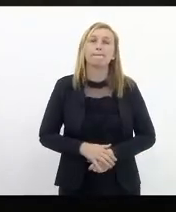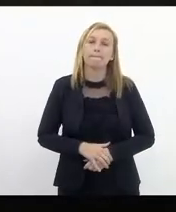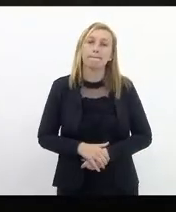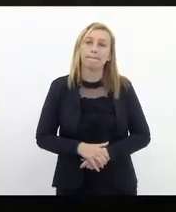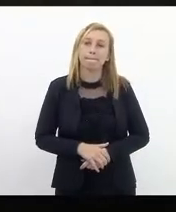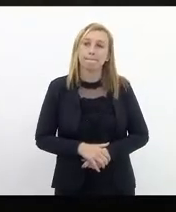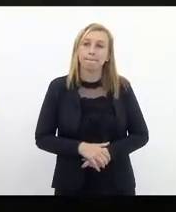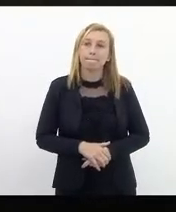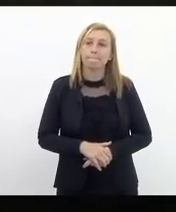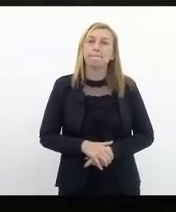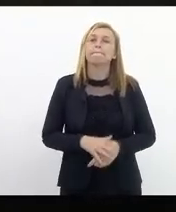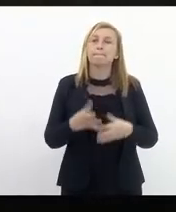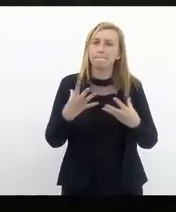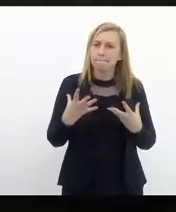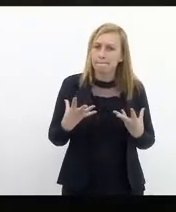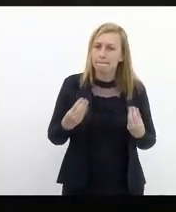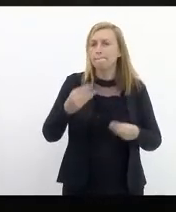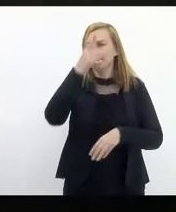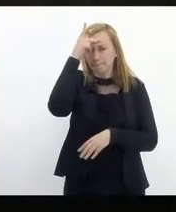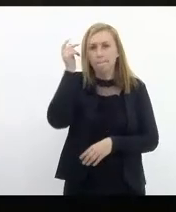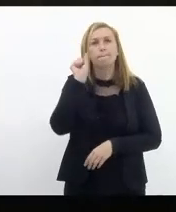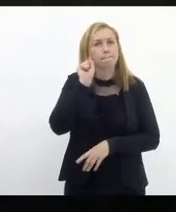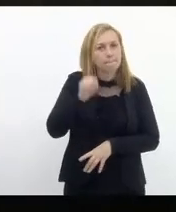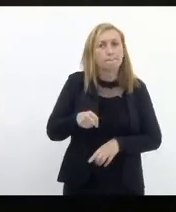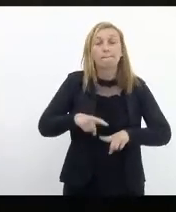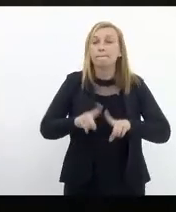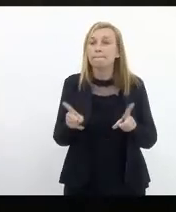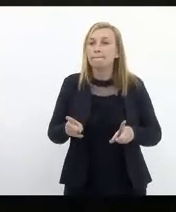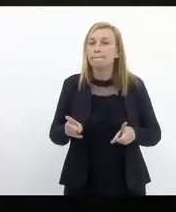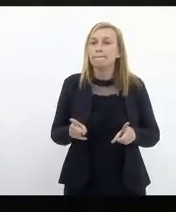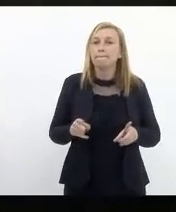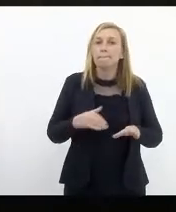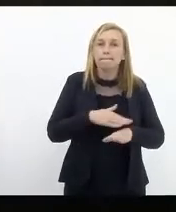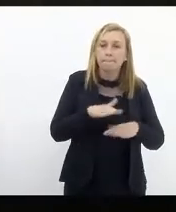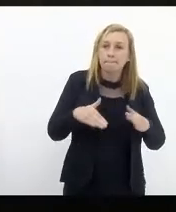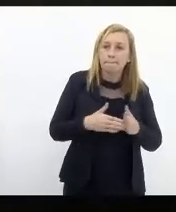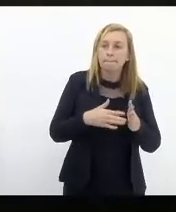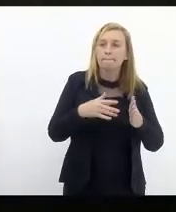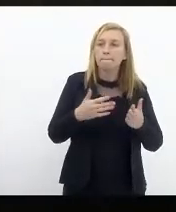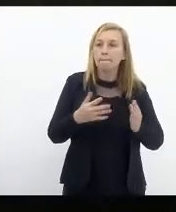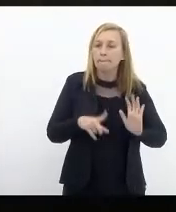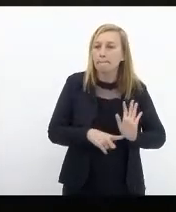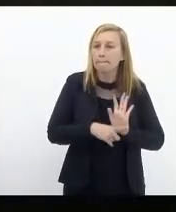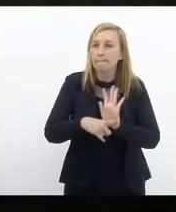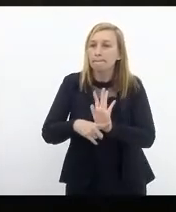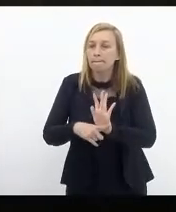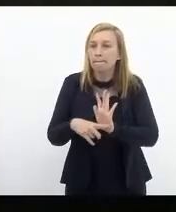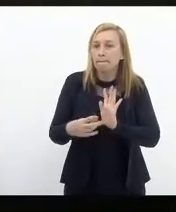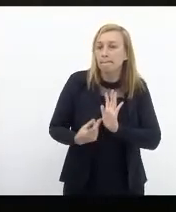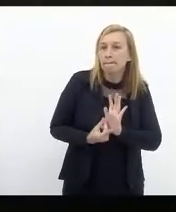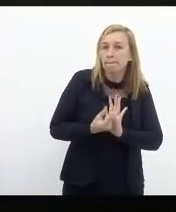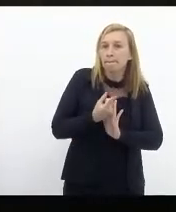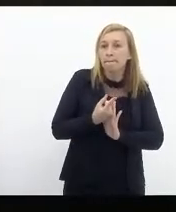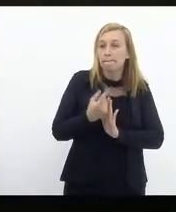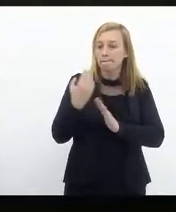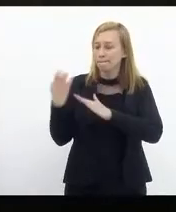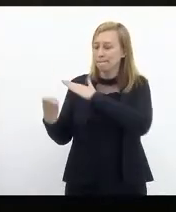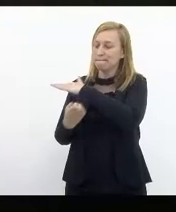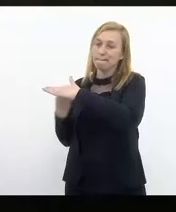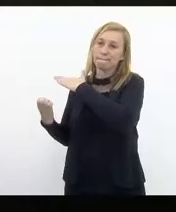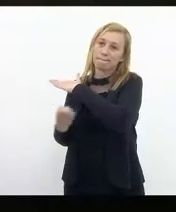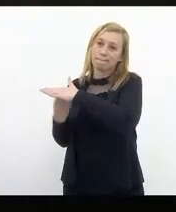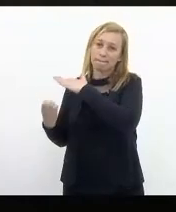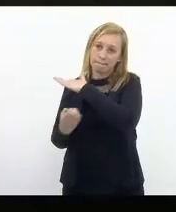foi muita gente? Foi mas com toda ajuda financeira dos empresários